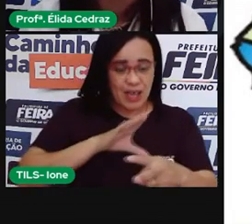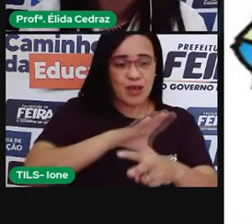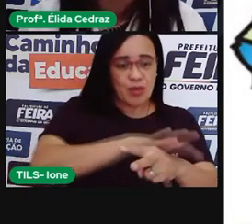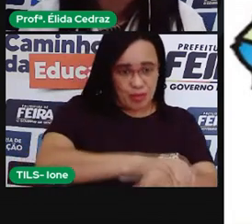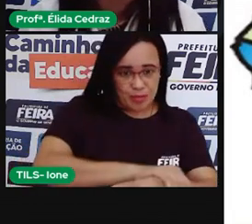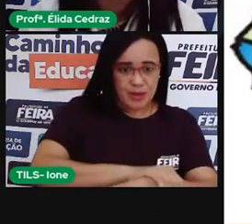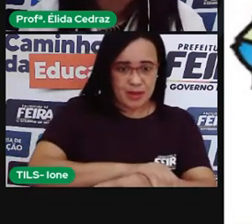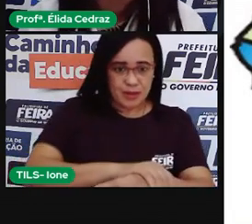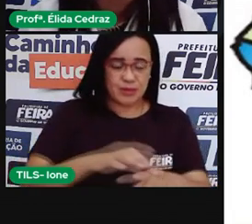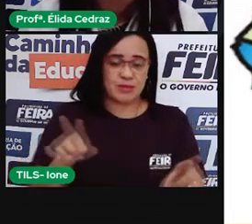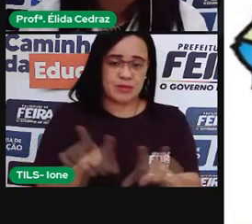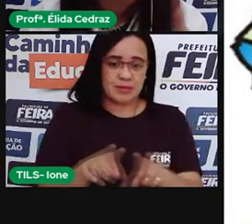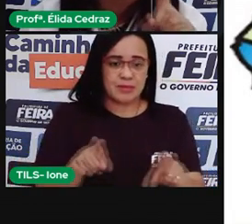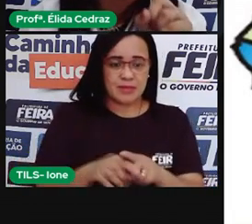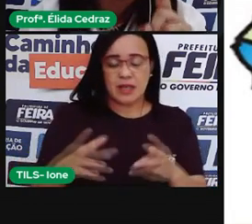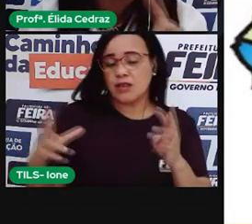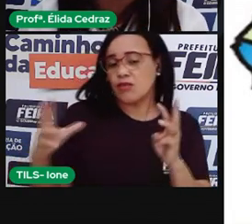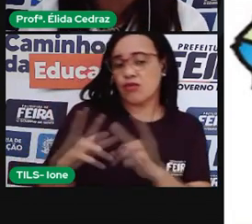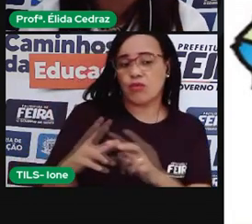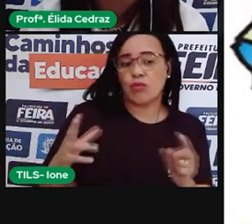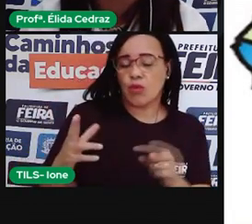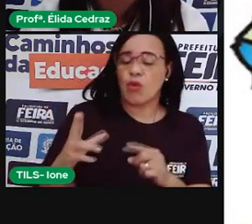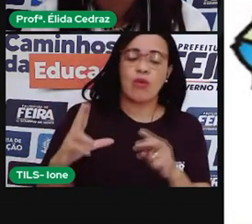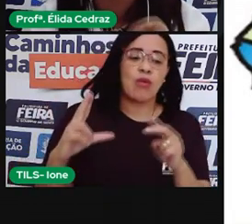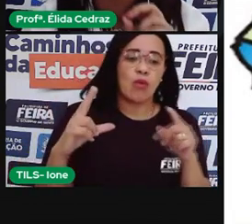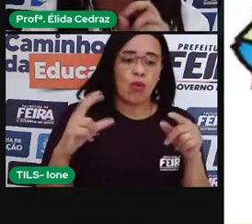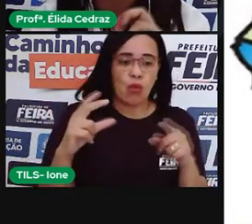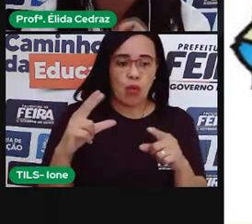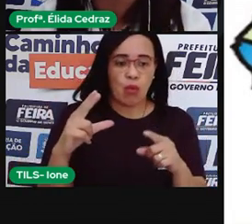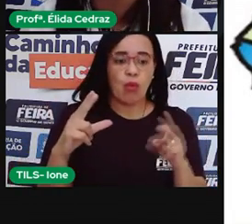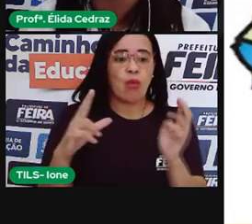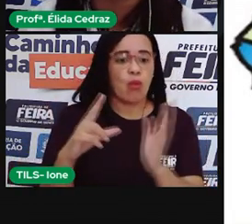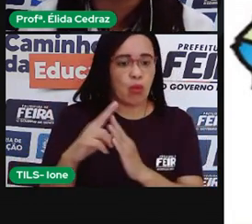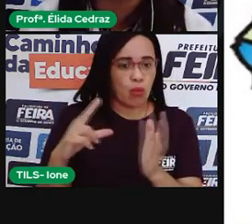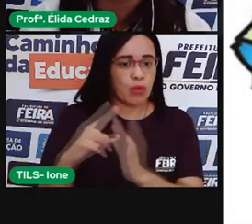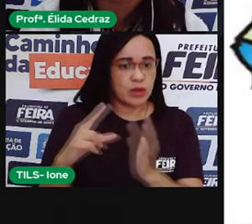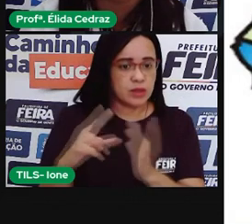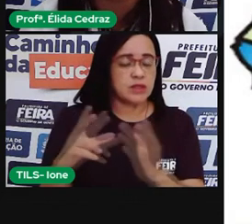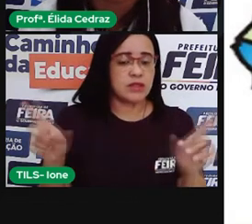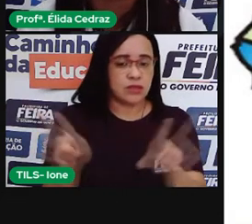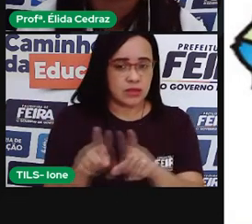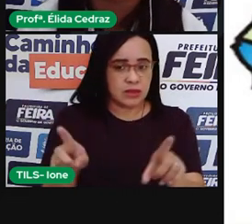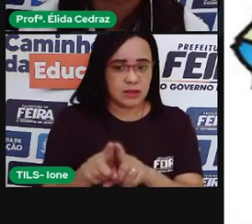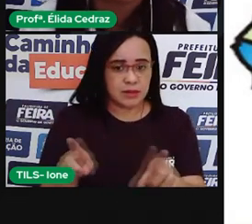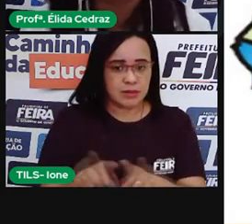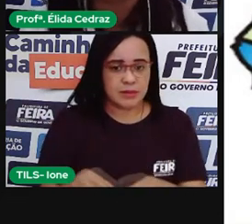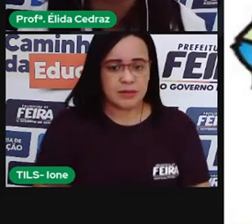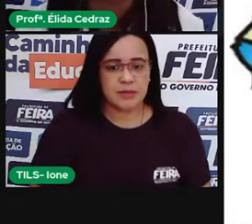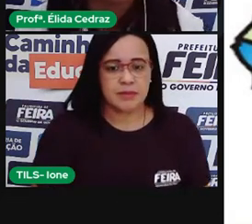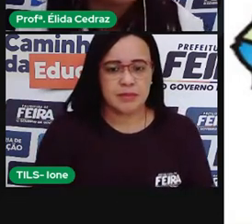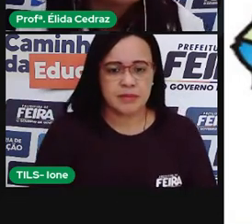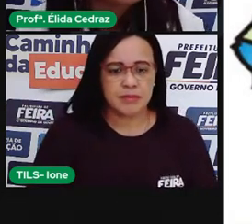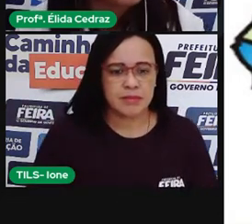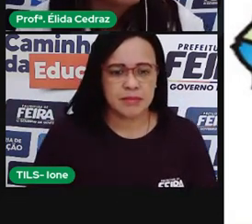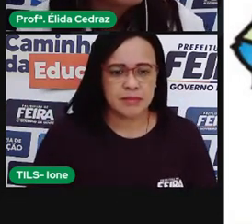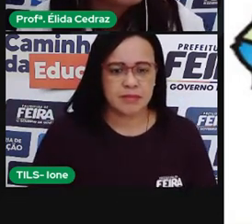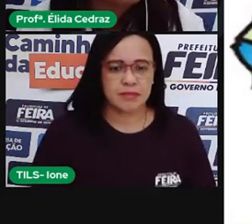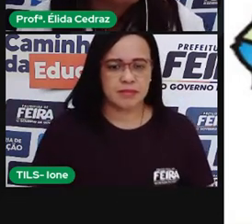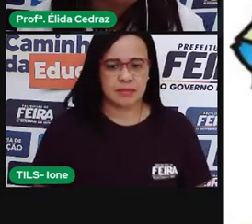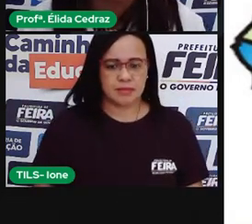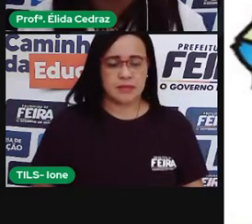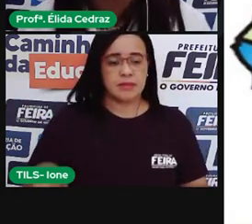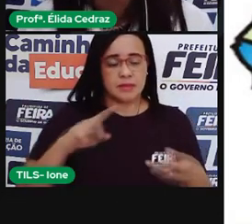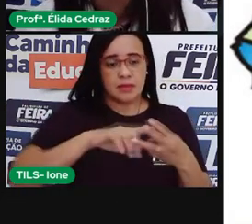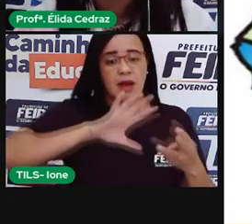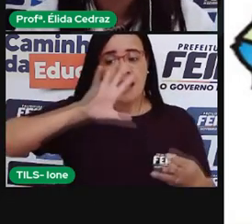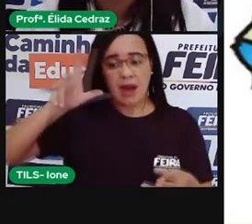duas festas marcantes. O Sírio de Nazaré e o Festival de Parintins. Parece o Carnaval no Rio de Janeiro e em